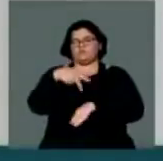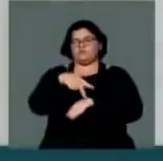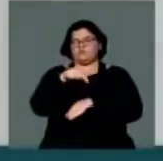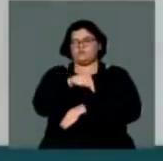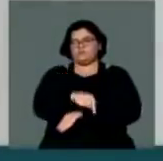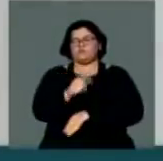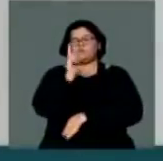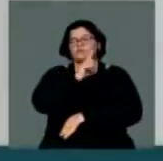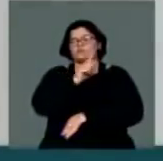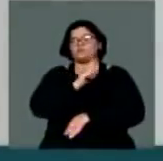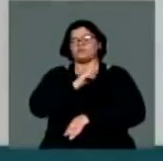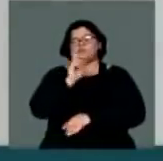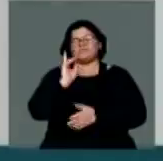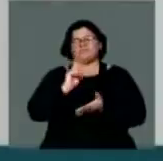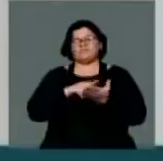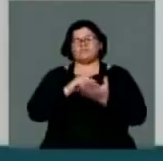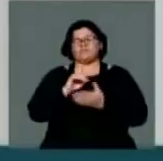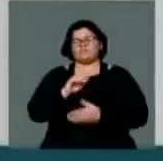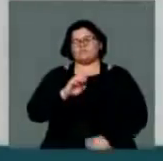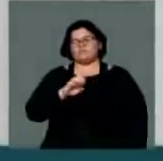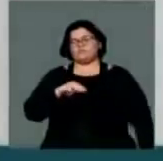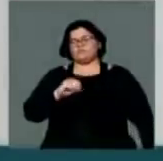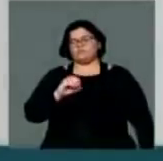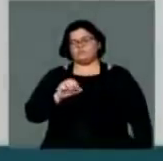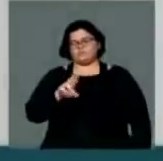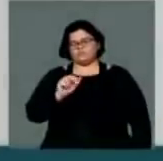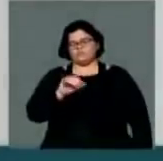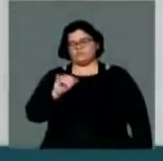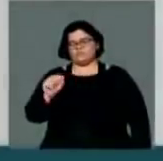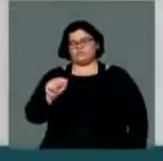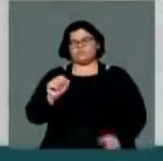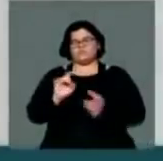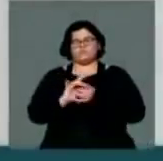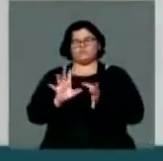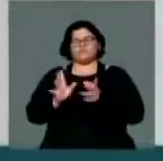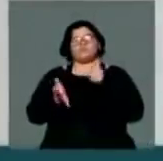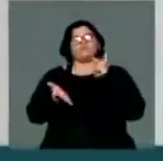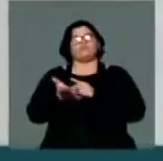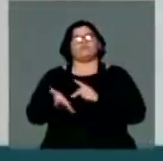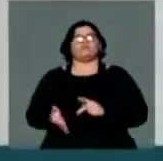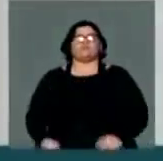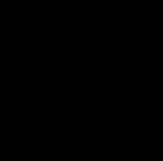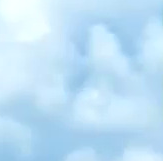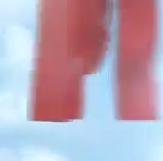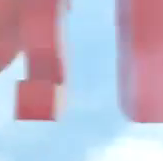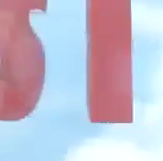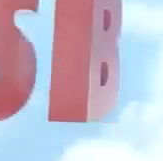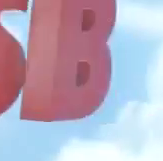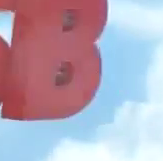para que a gente tenha, de fato, uma democracia plena no nosso país. Muito obrigado, senhor presidente. Obrigado, senhor presidente.